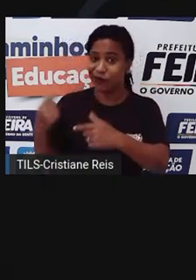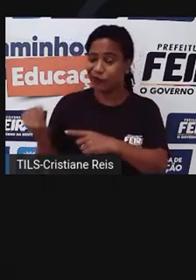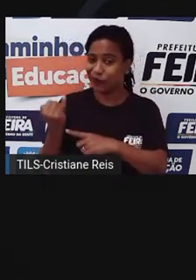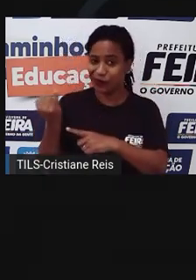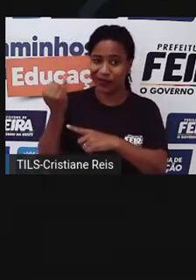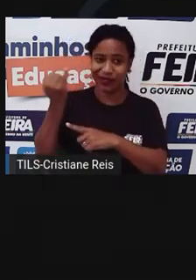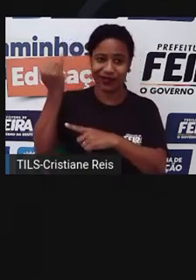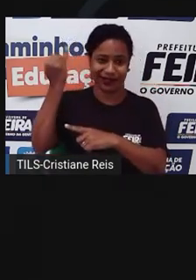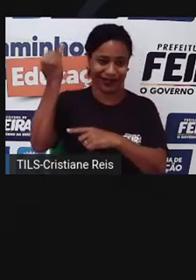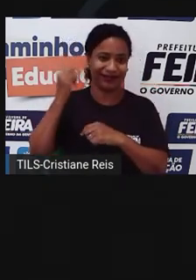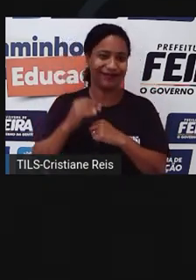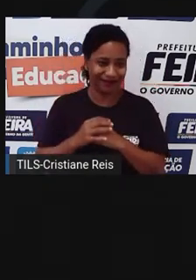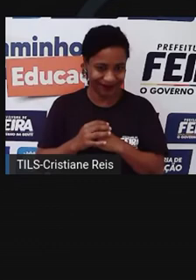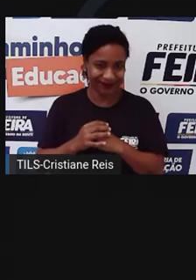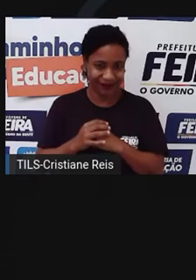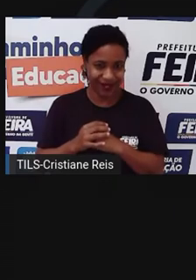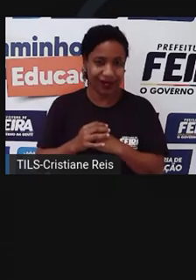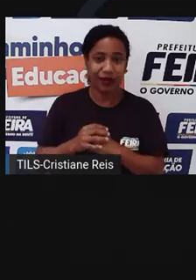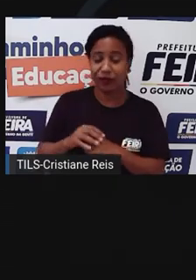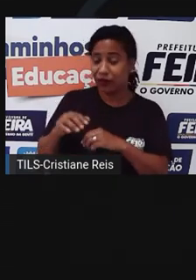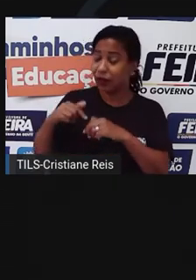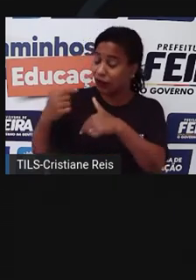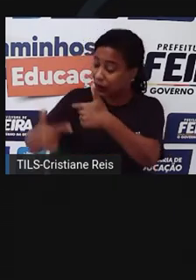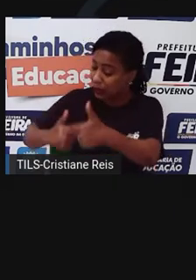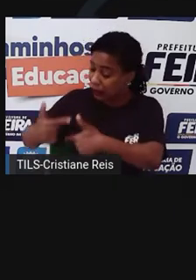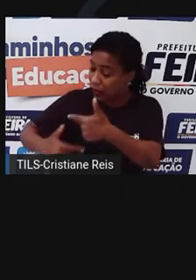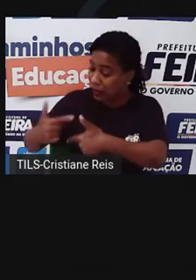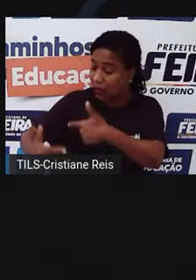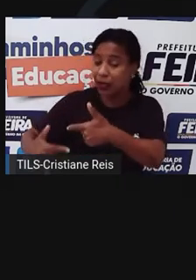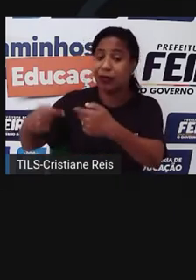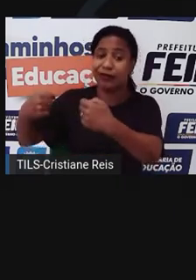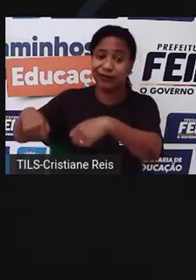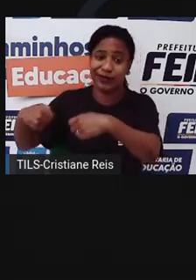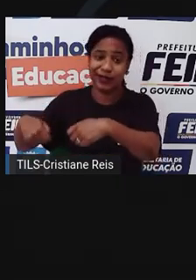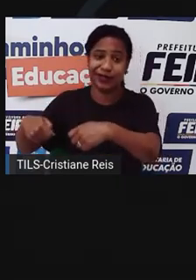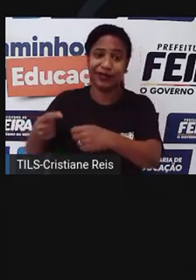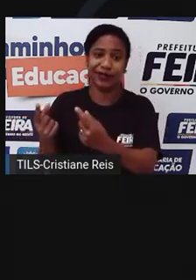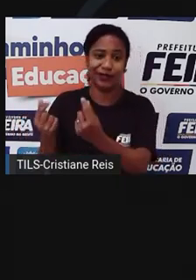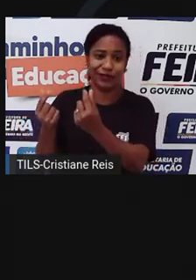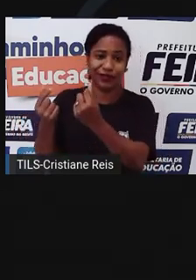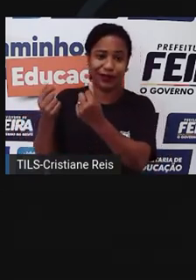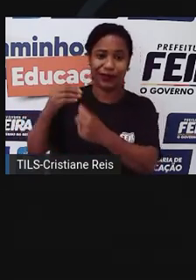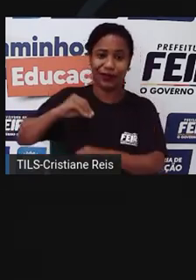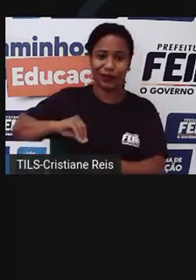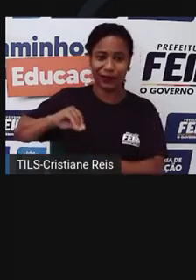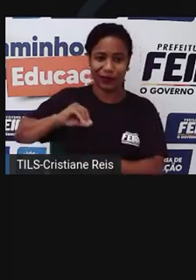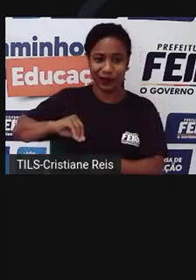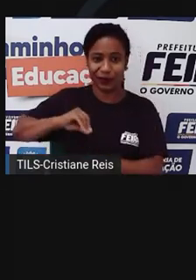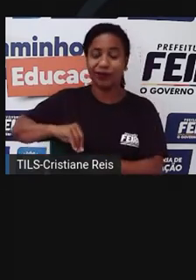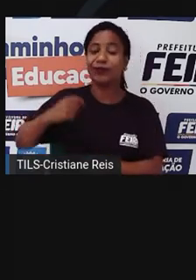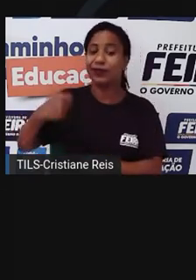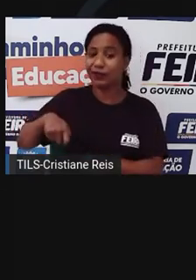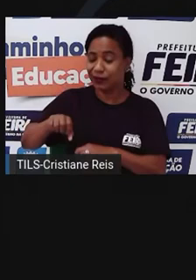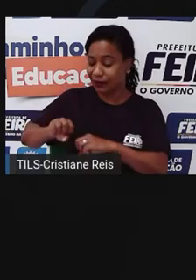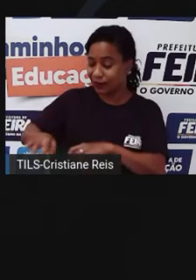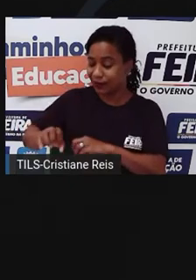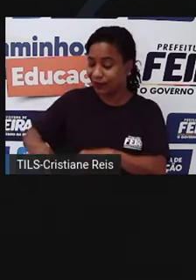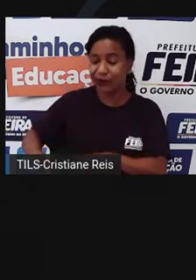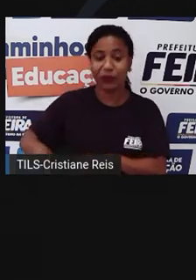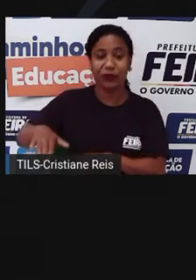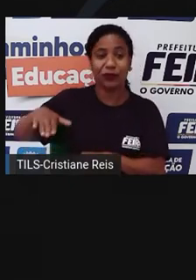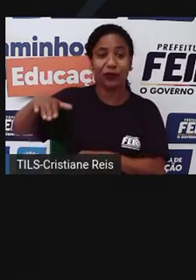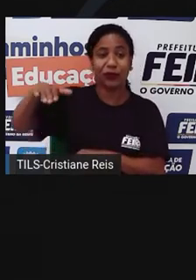outra forma de ganhar dinheiro se não trabalhando. E isso é algo a ser ensinado para as crianças. Porque a primeira